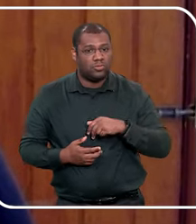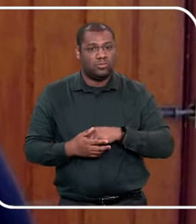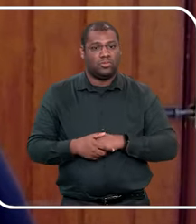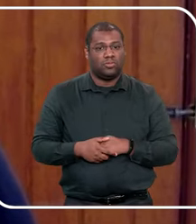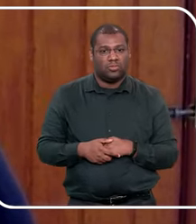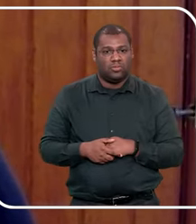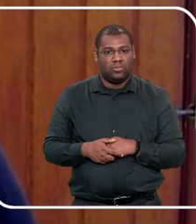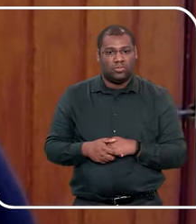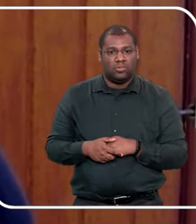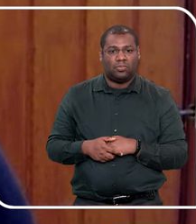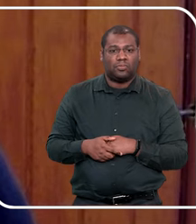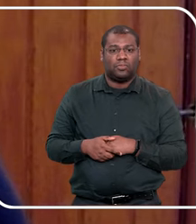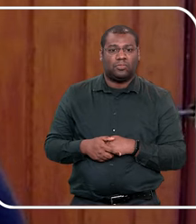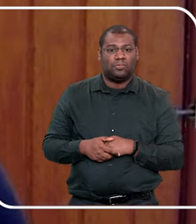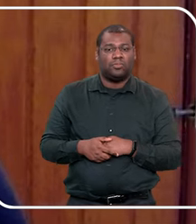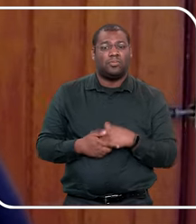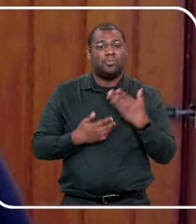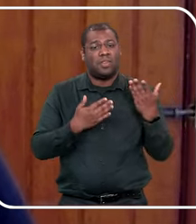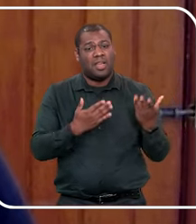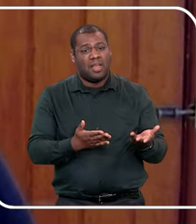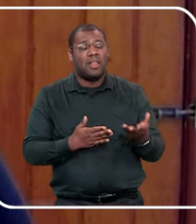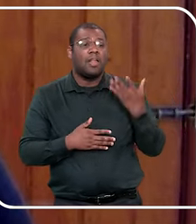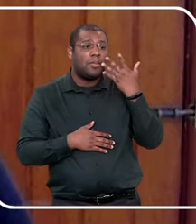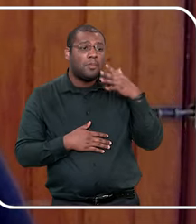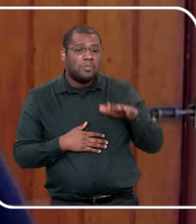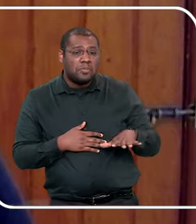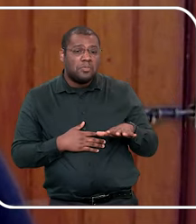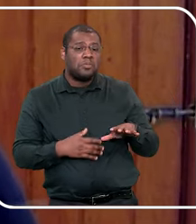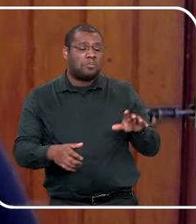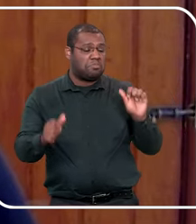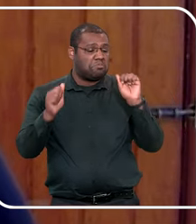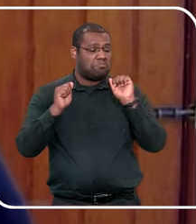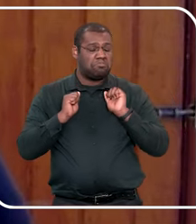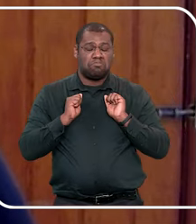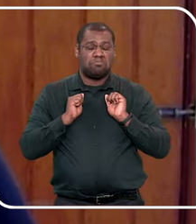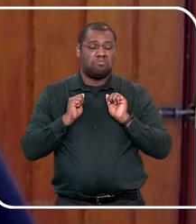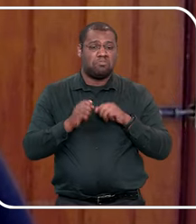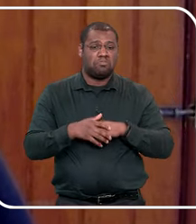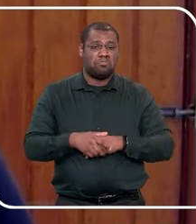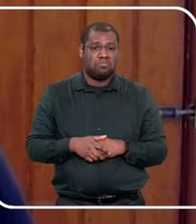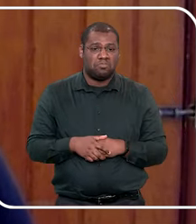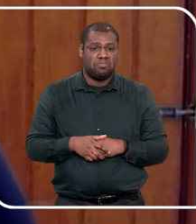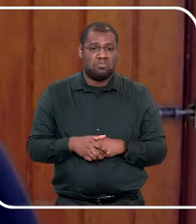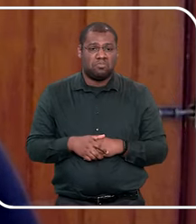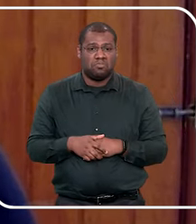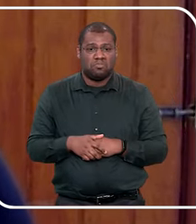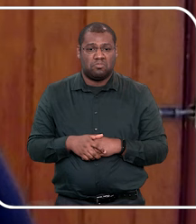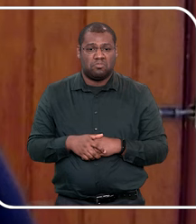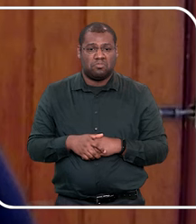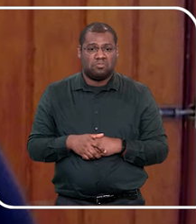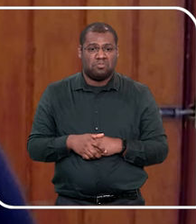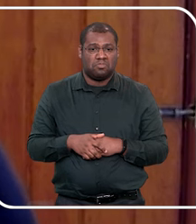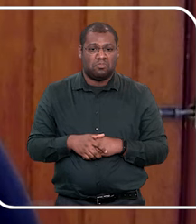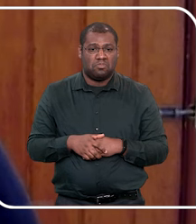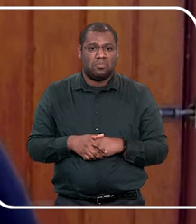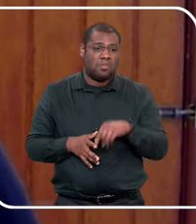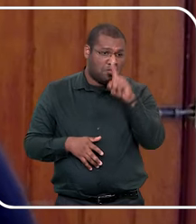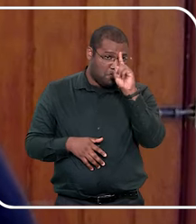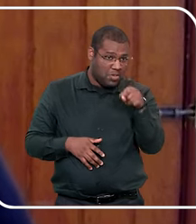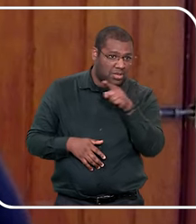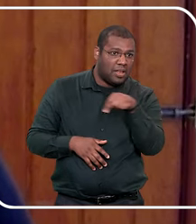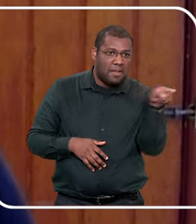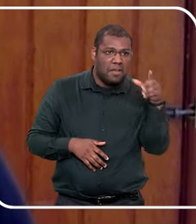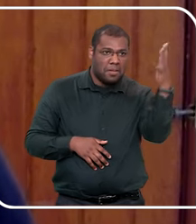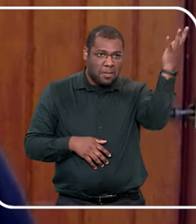ela fazendo a retrospectiva, foi a criança boazinha, era a prima mais boazinha que a gente tinha, tudo que você falava, né,